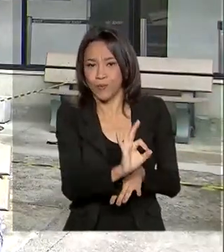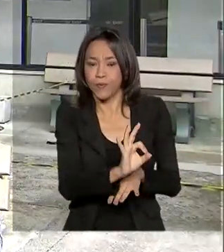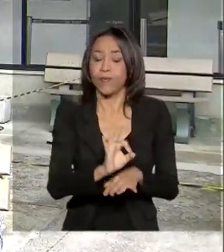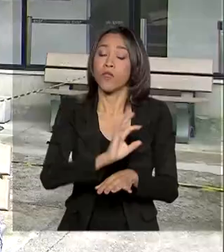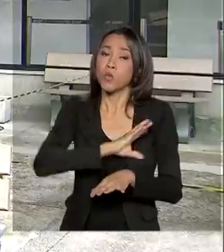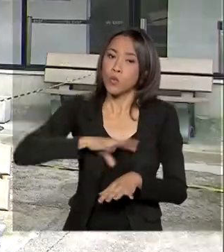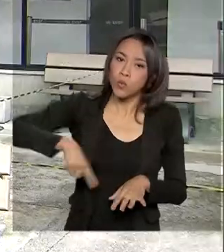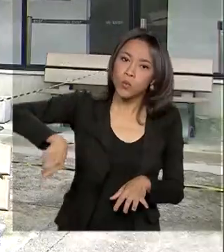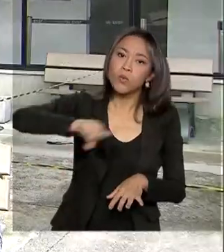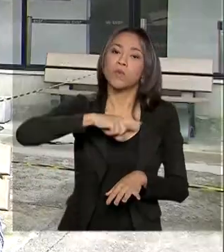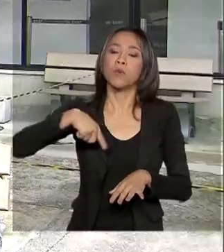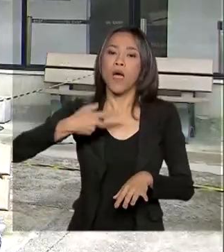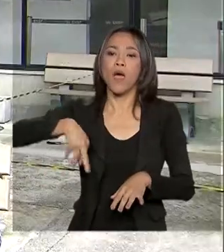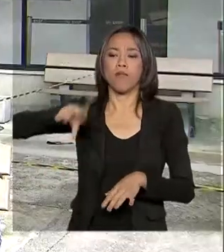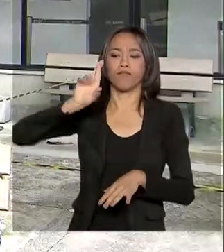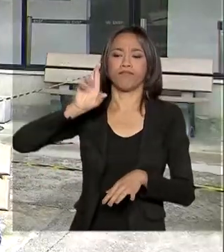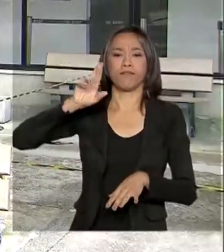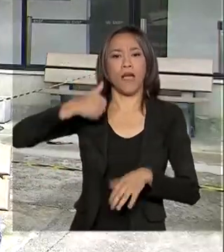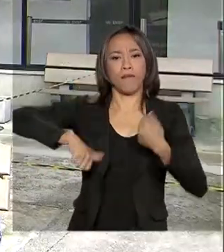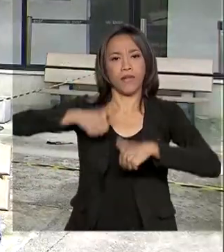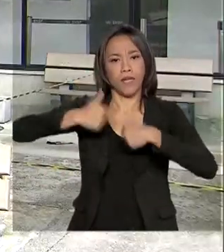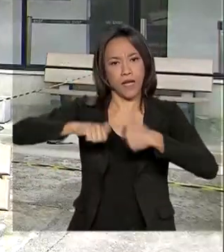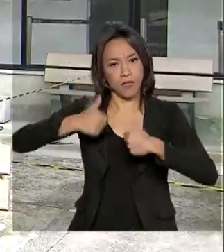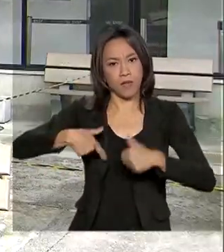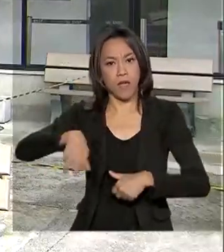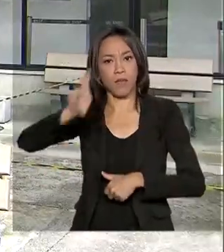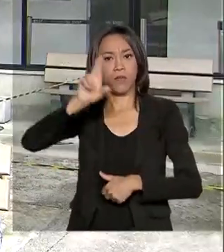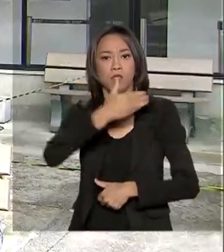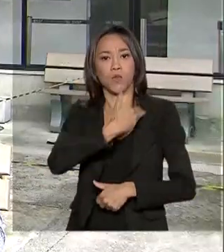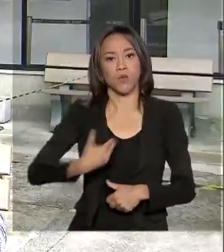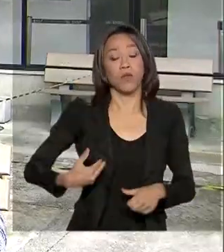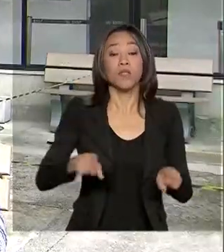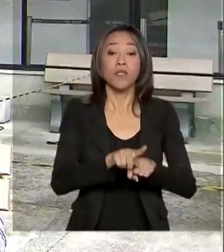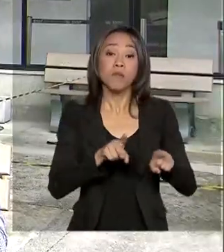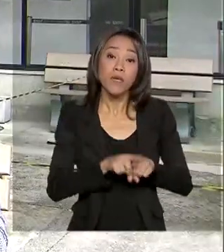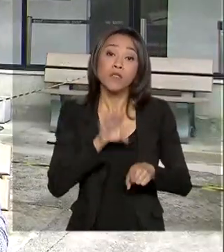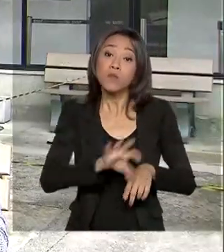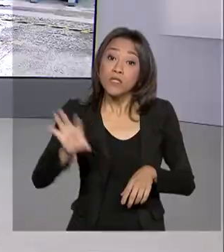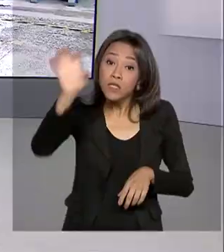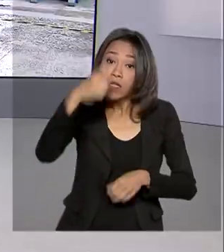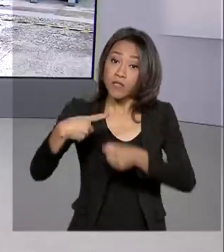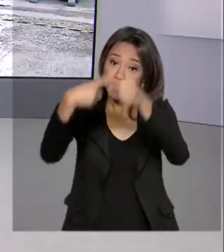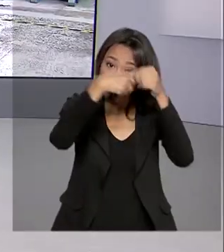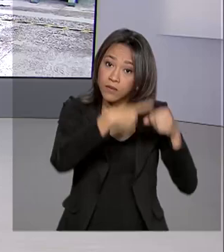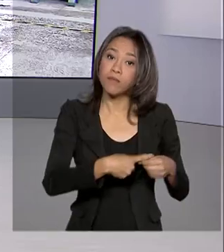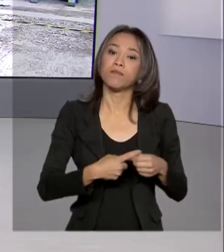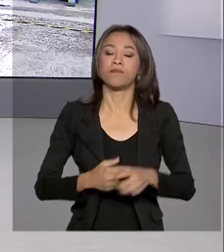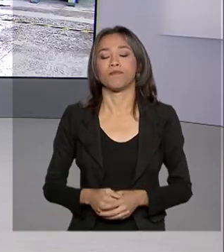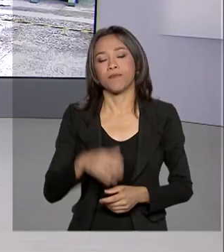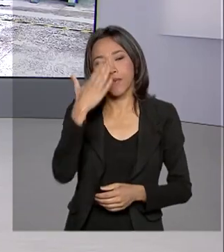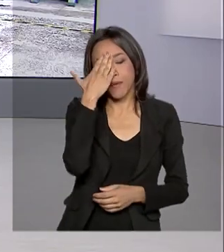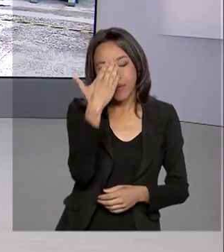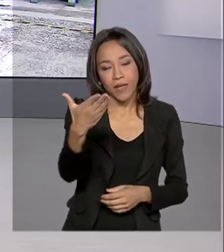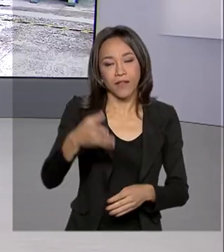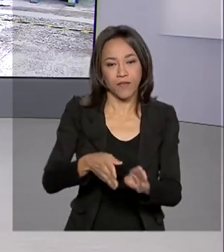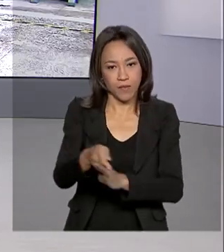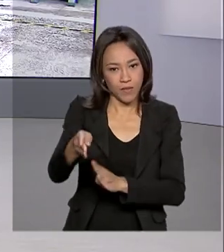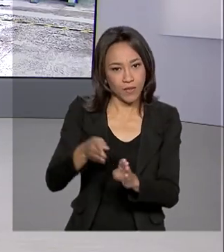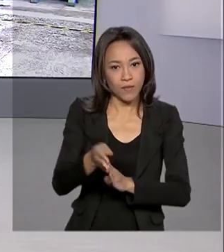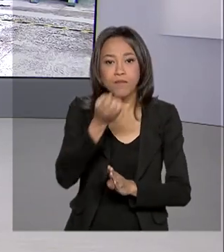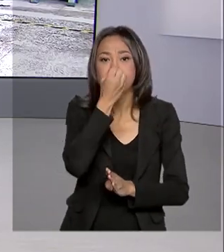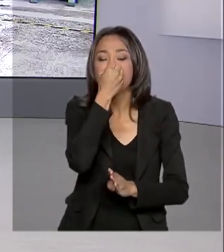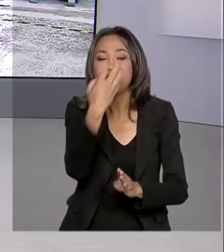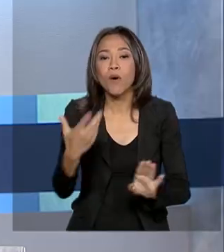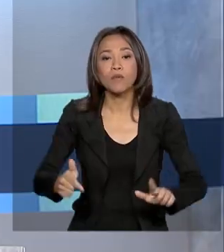representantes do governo federal e autoridades de saúde dos estados e municípios. Renata. Obrigada, Tiago, pelas suas informações. Bom